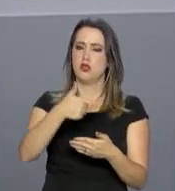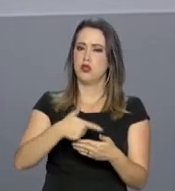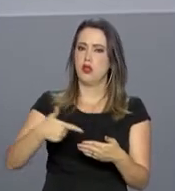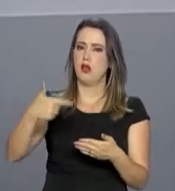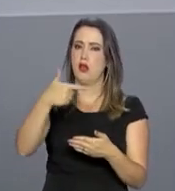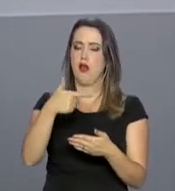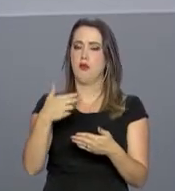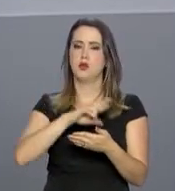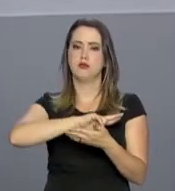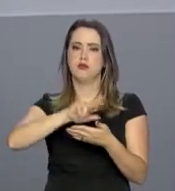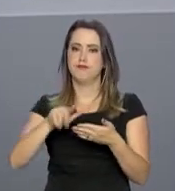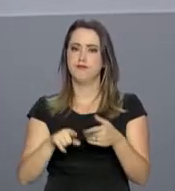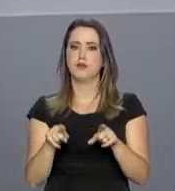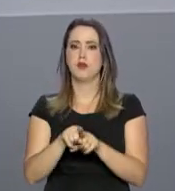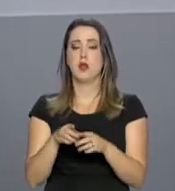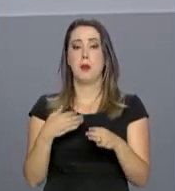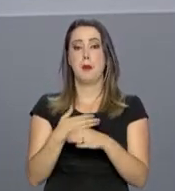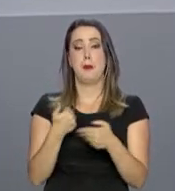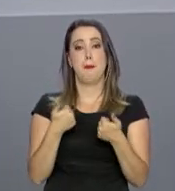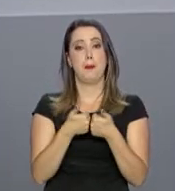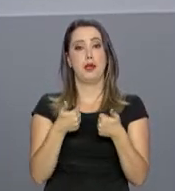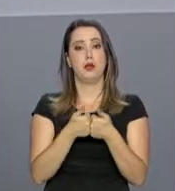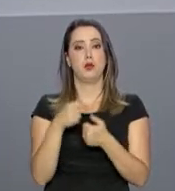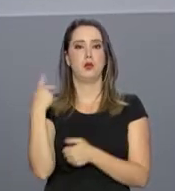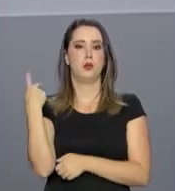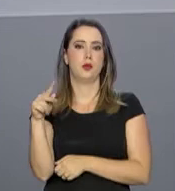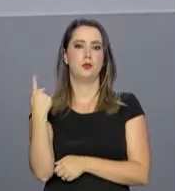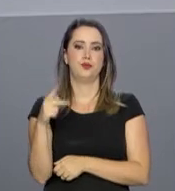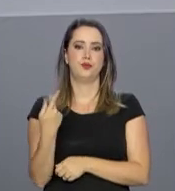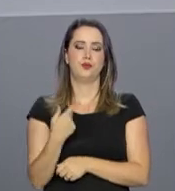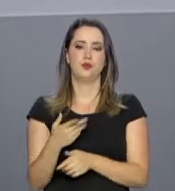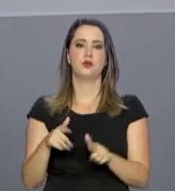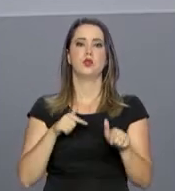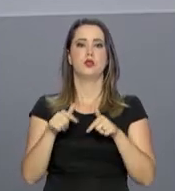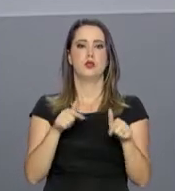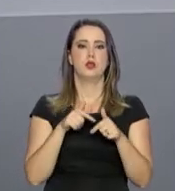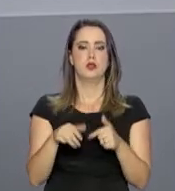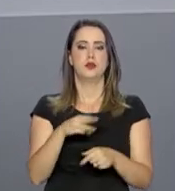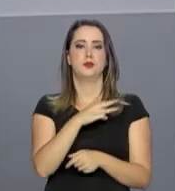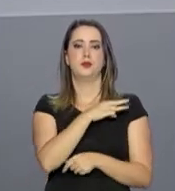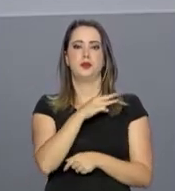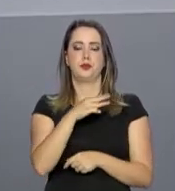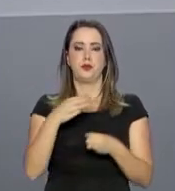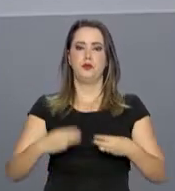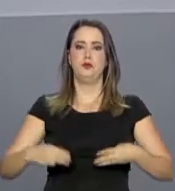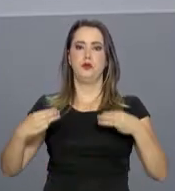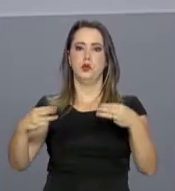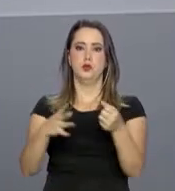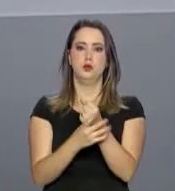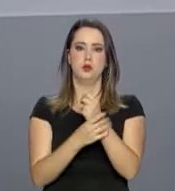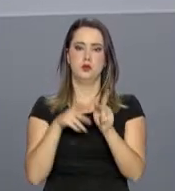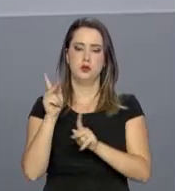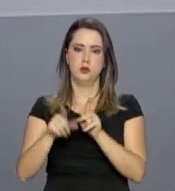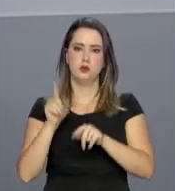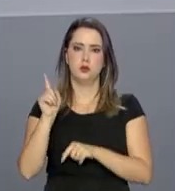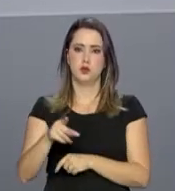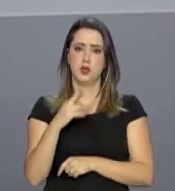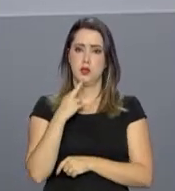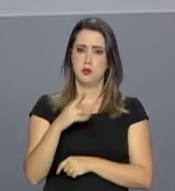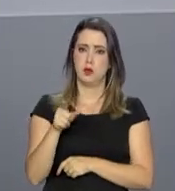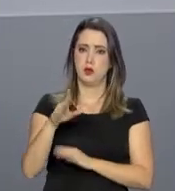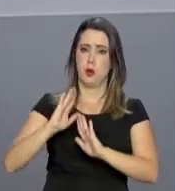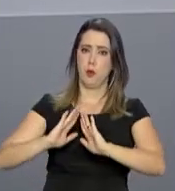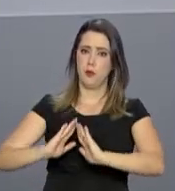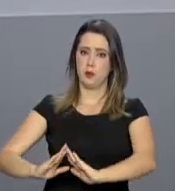região da faixa de fronteira com o Paraguai. A ação do Ministério Extraordinário da Segurança Pública é uma resposta ao pedido do